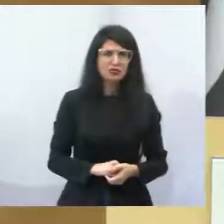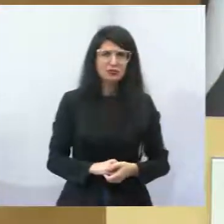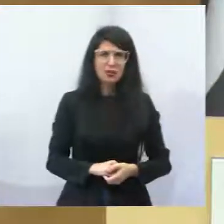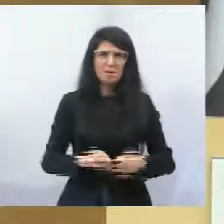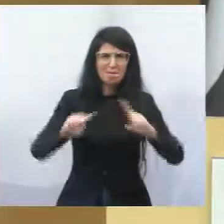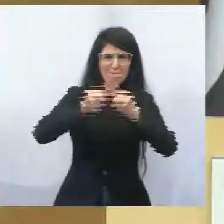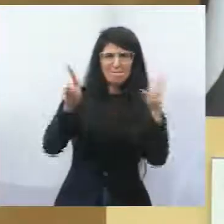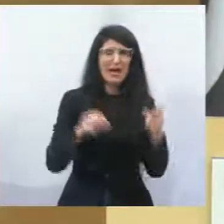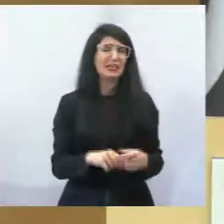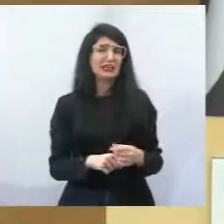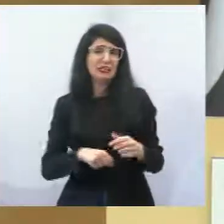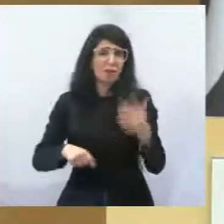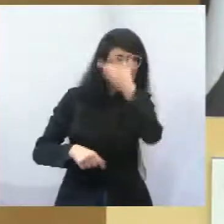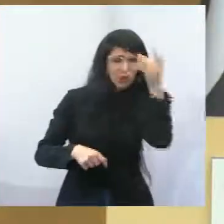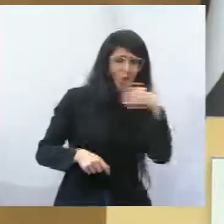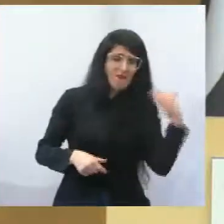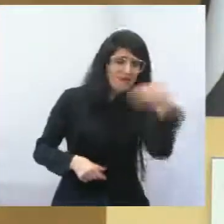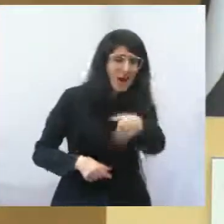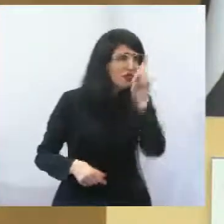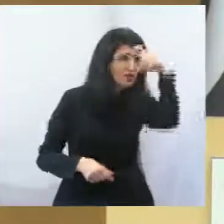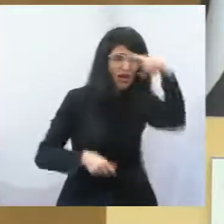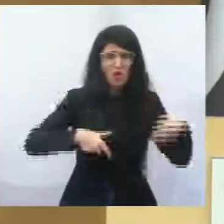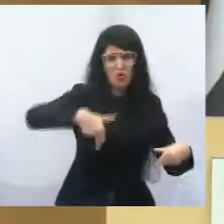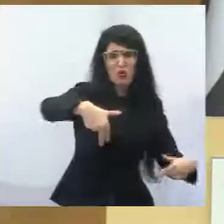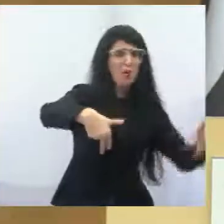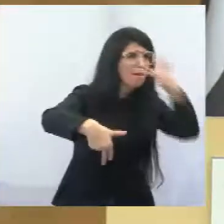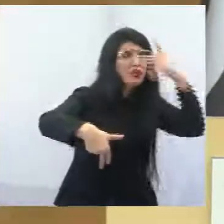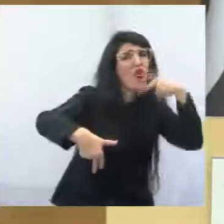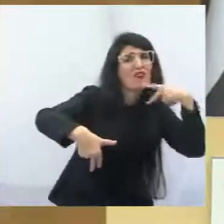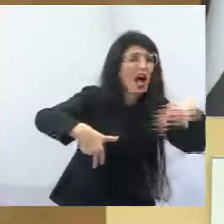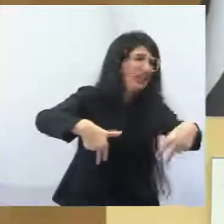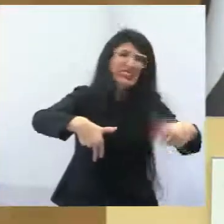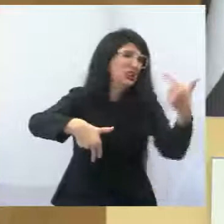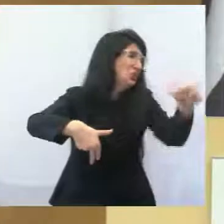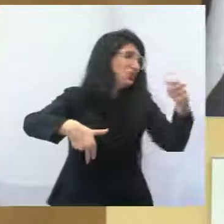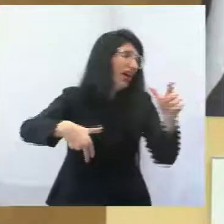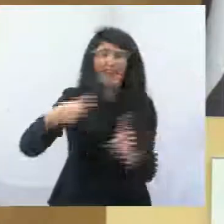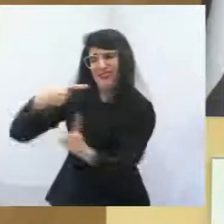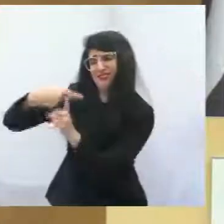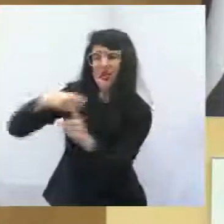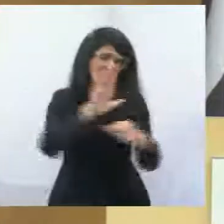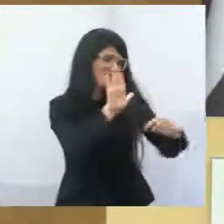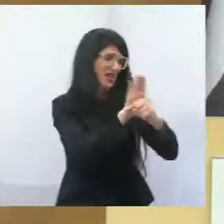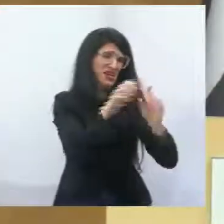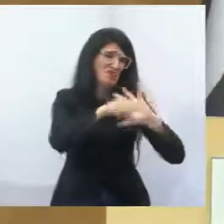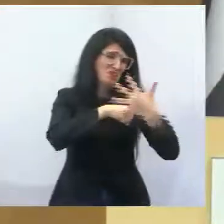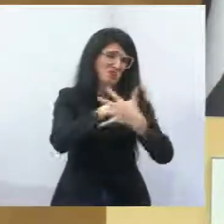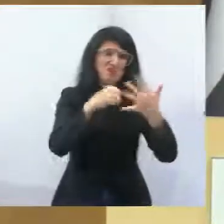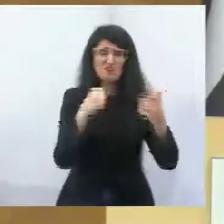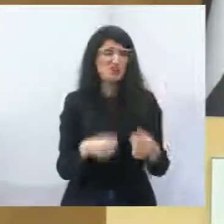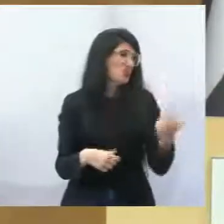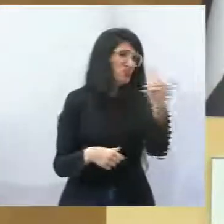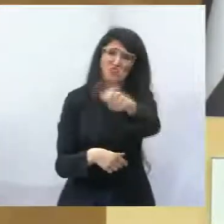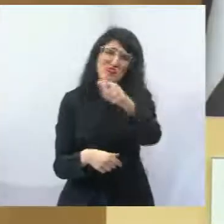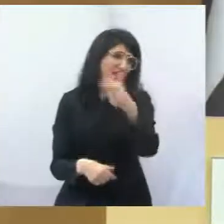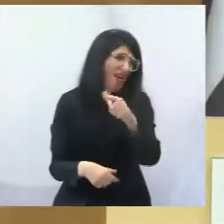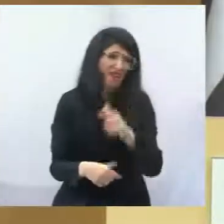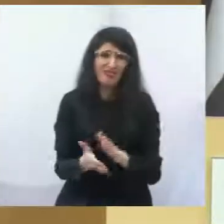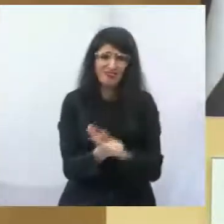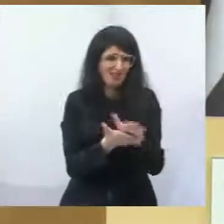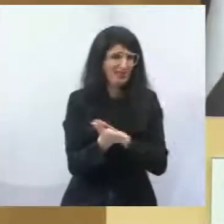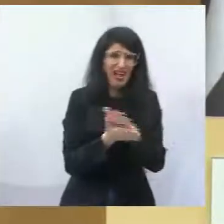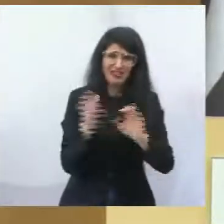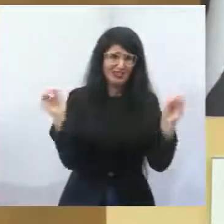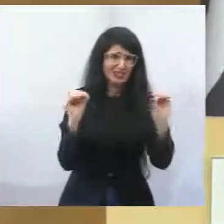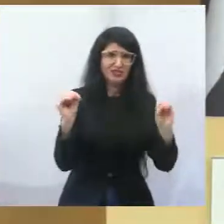retornarem para casa. Por quê? Porque falta testes. Porque os convênios médicos também não querem gastar com